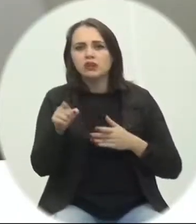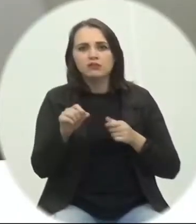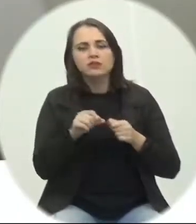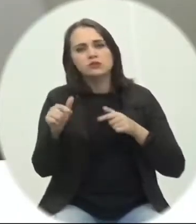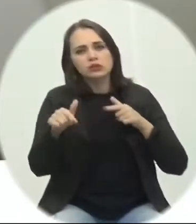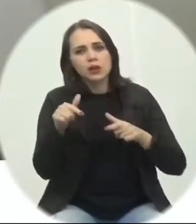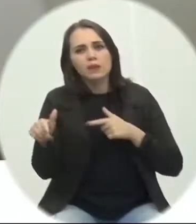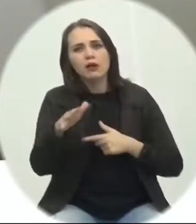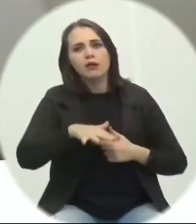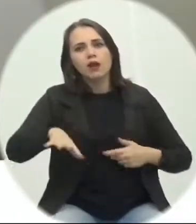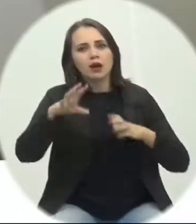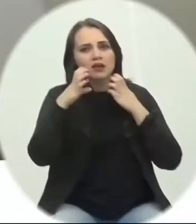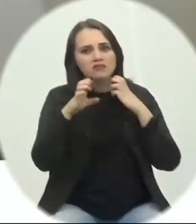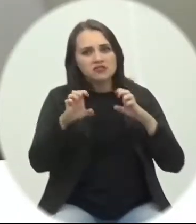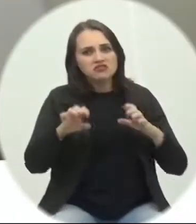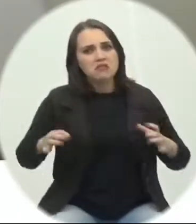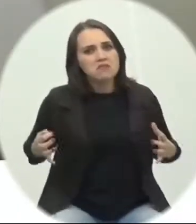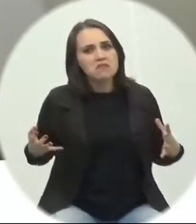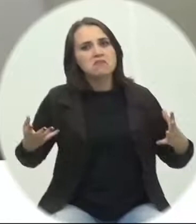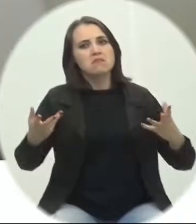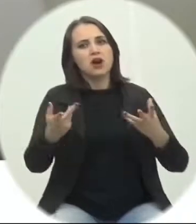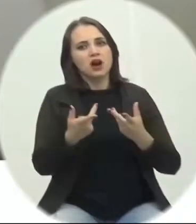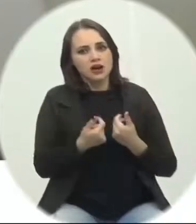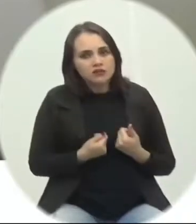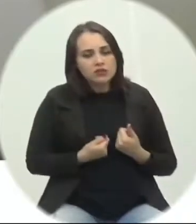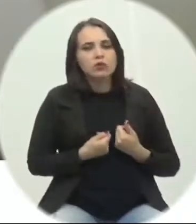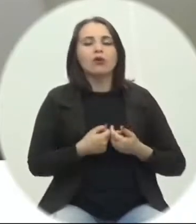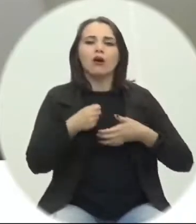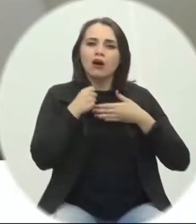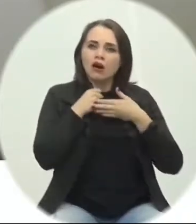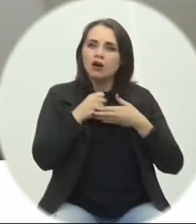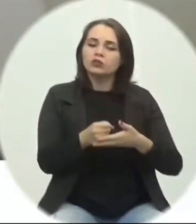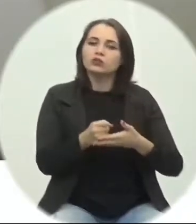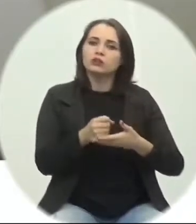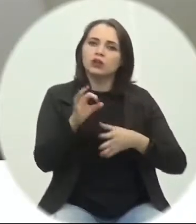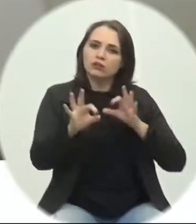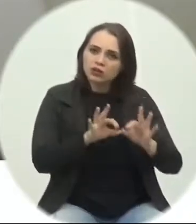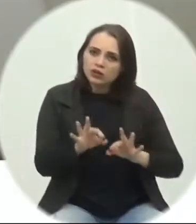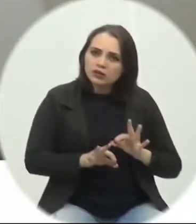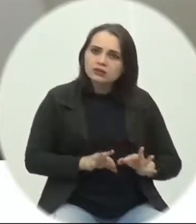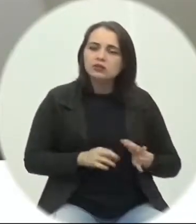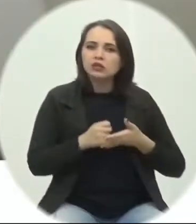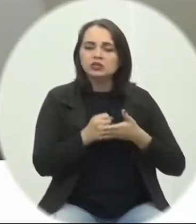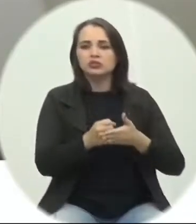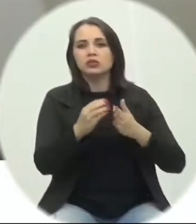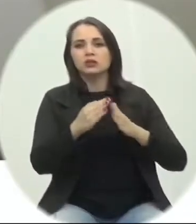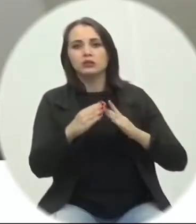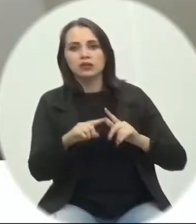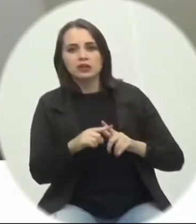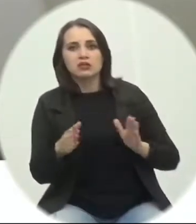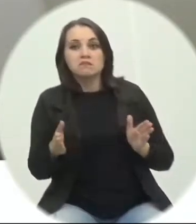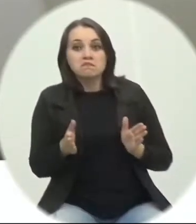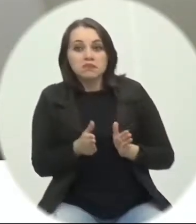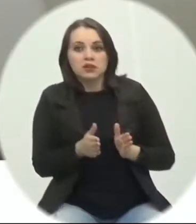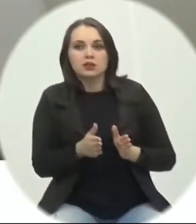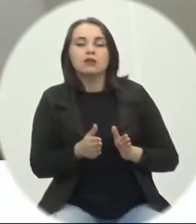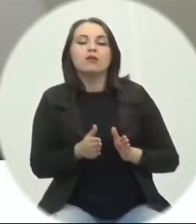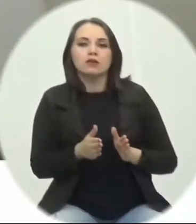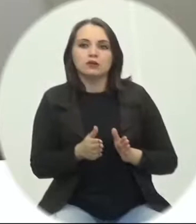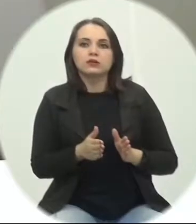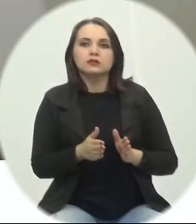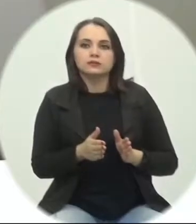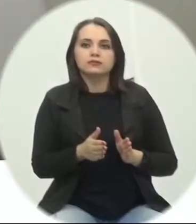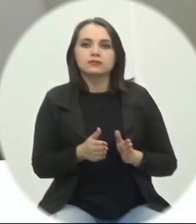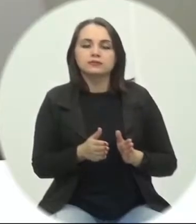meio evangélico de excelência mesmo, assistindo, regularizando as igrejas de menor porte, com